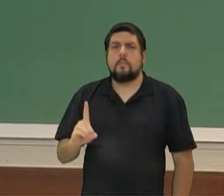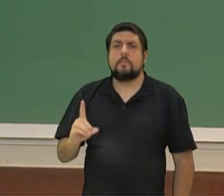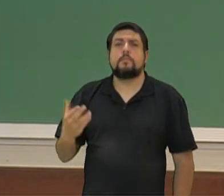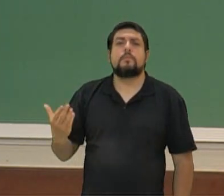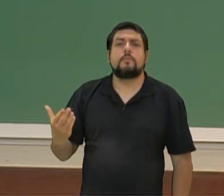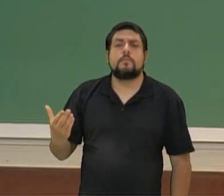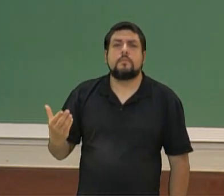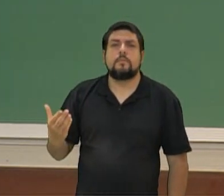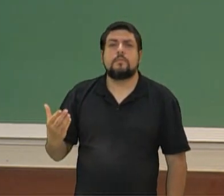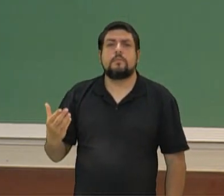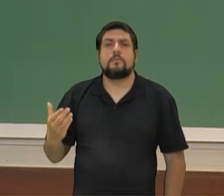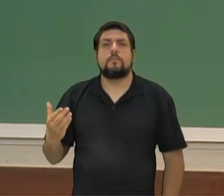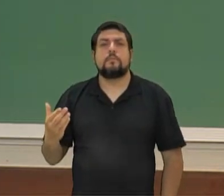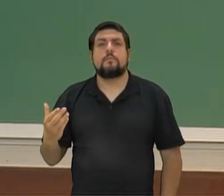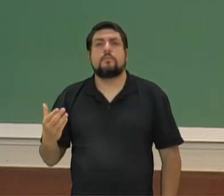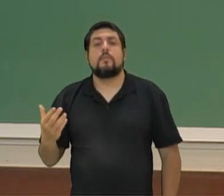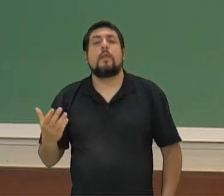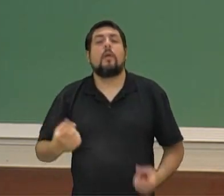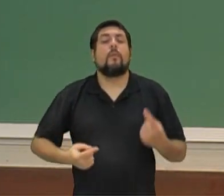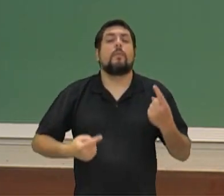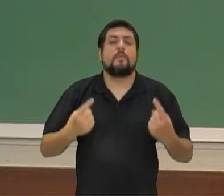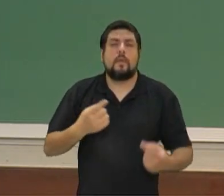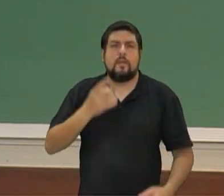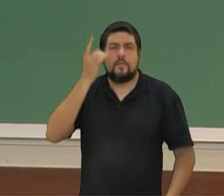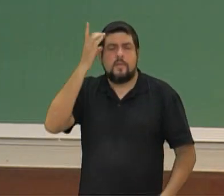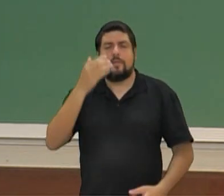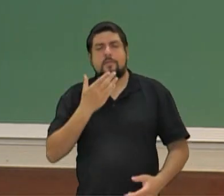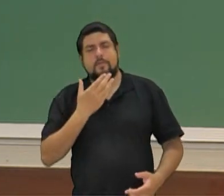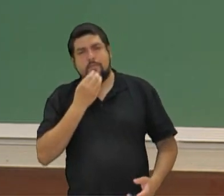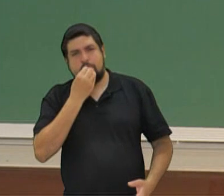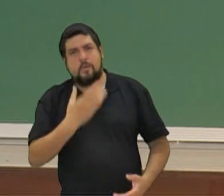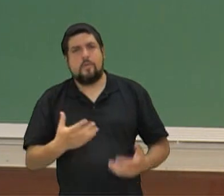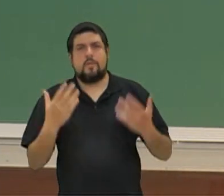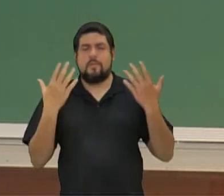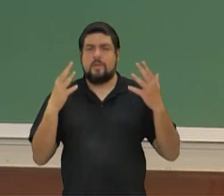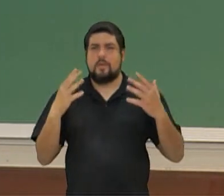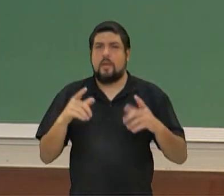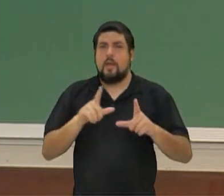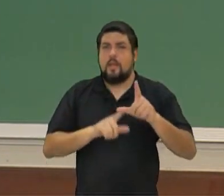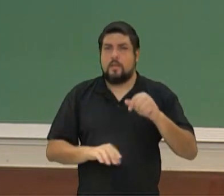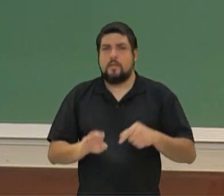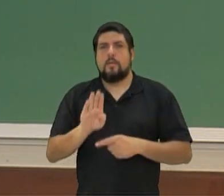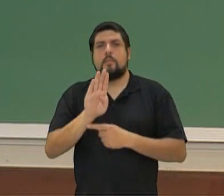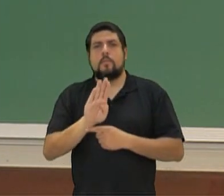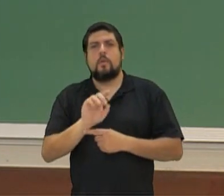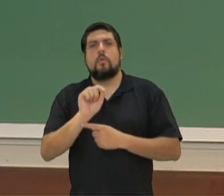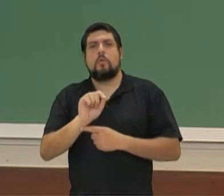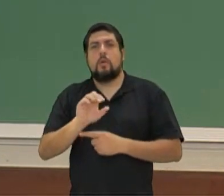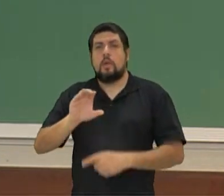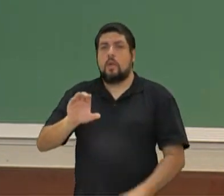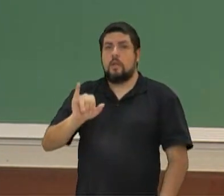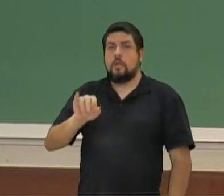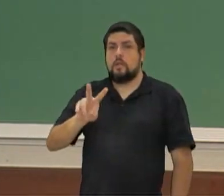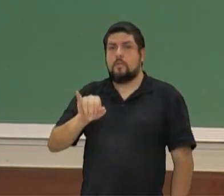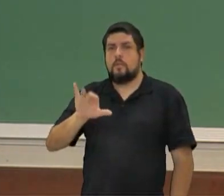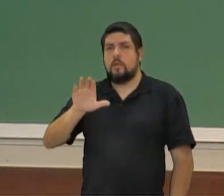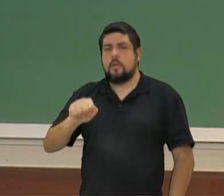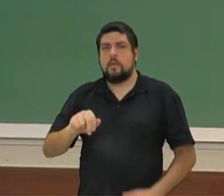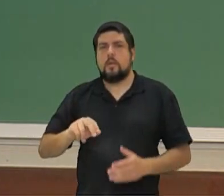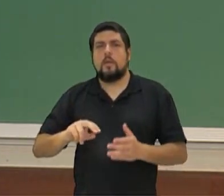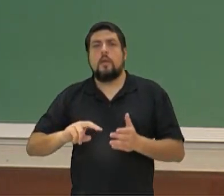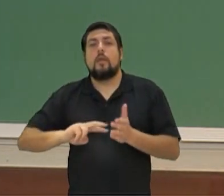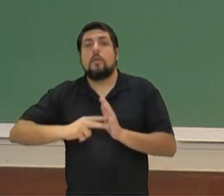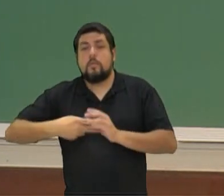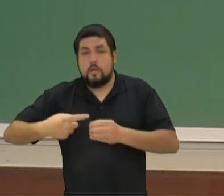Está fácil, né? Letra, muito bem, mandou bem de novo, galera. Letra B, é uma religião cívica relacionada à